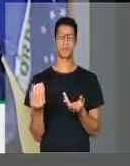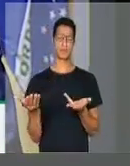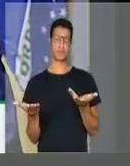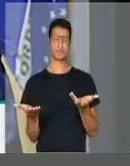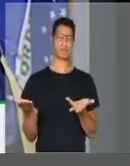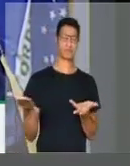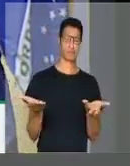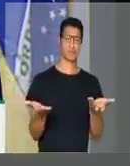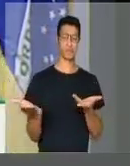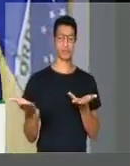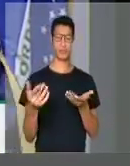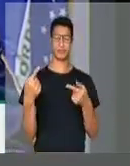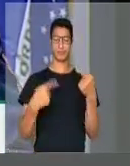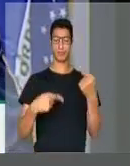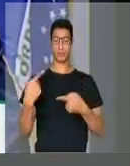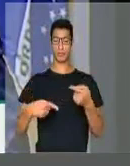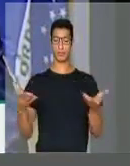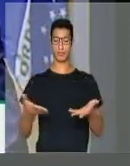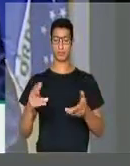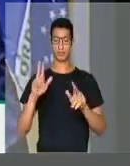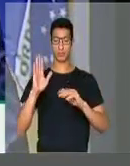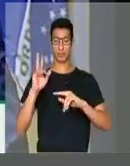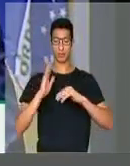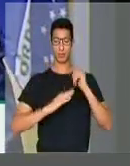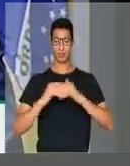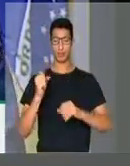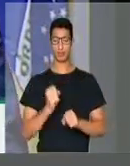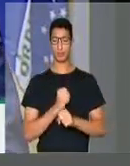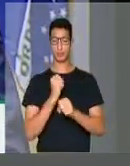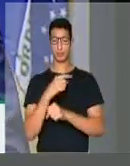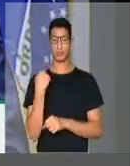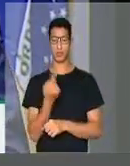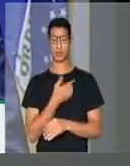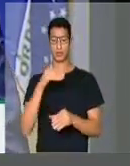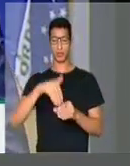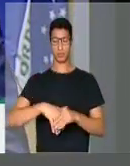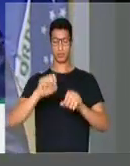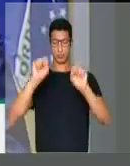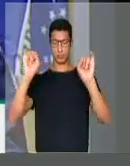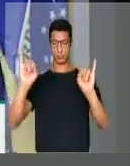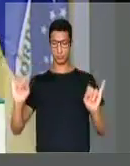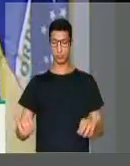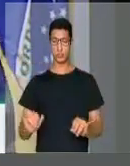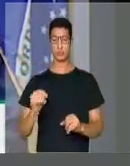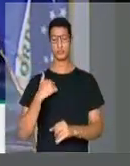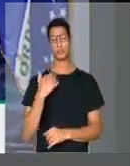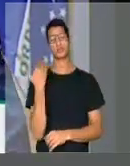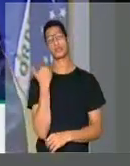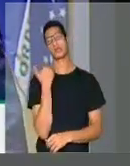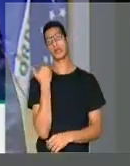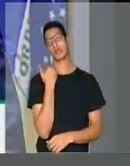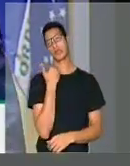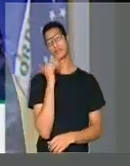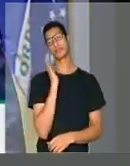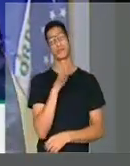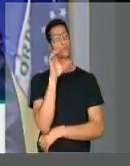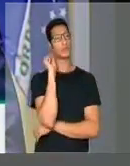desequilibrada da discussão hoje sobre a reforma política e sobre o nosso sistema eleitoral. Cansei de escutar